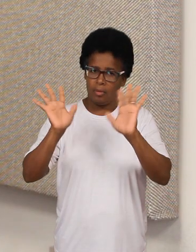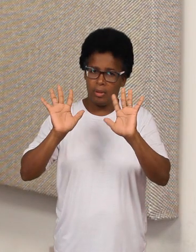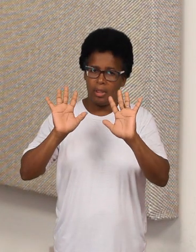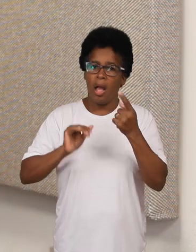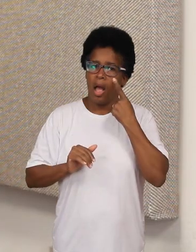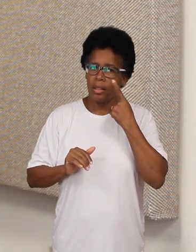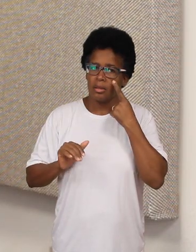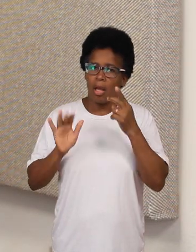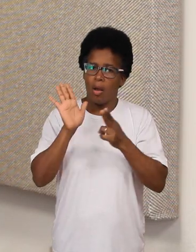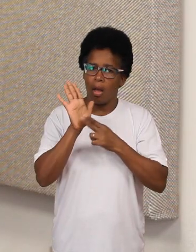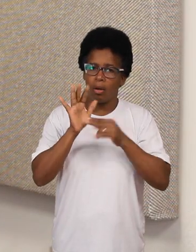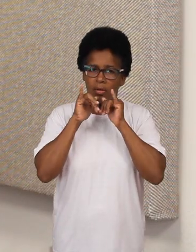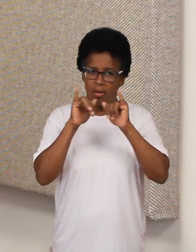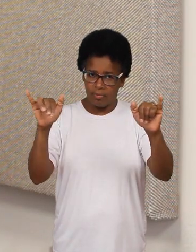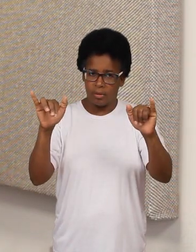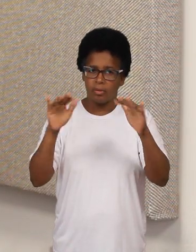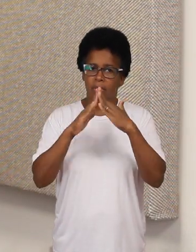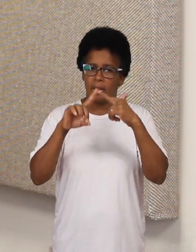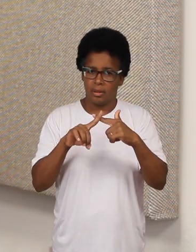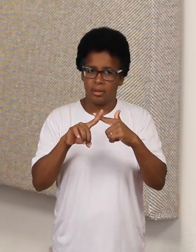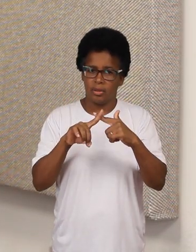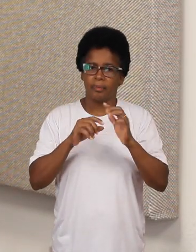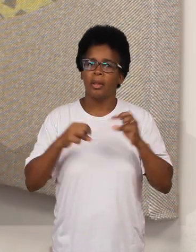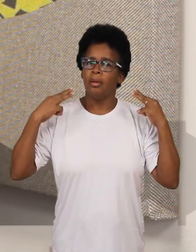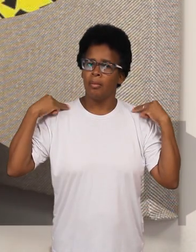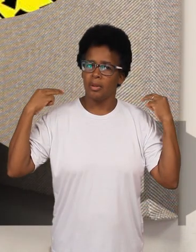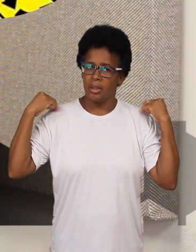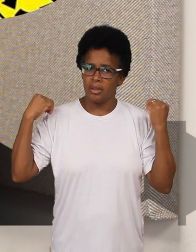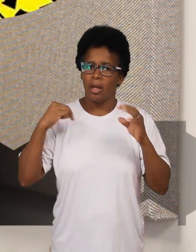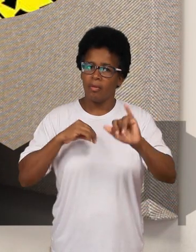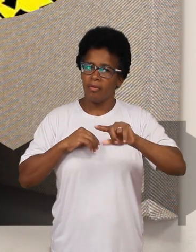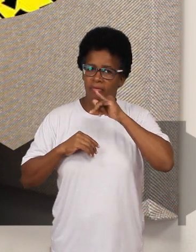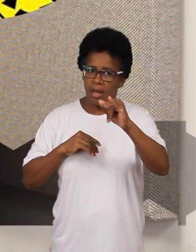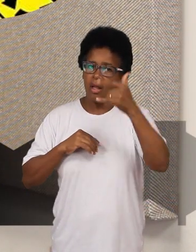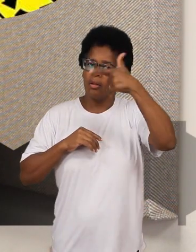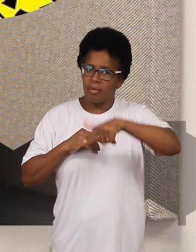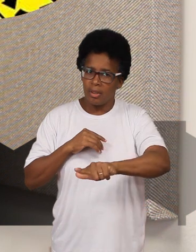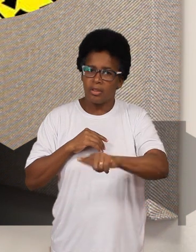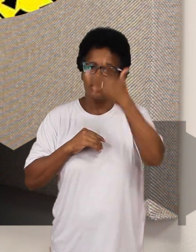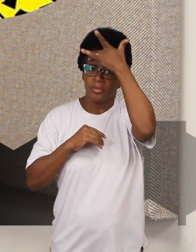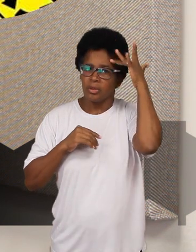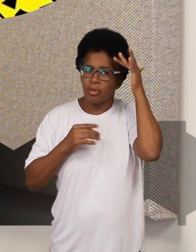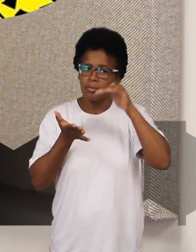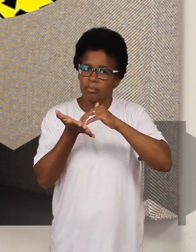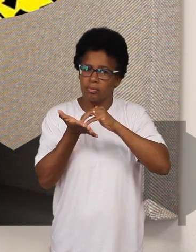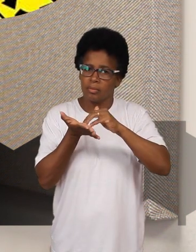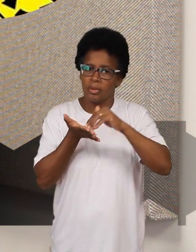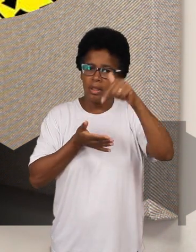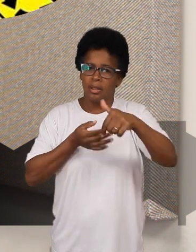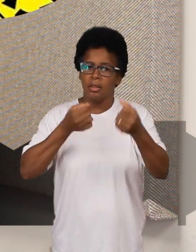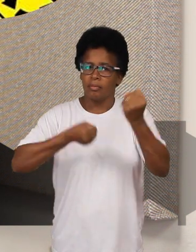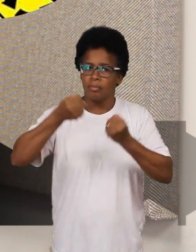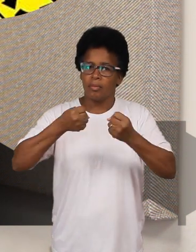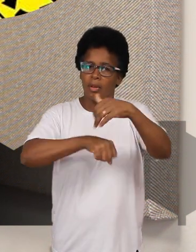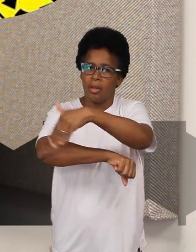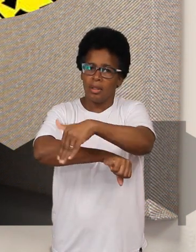Olá, confira agora os principais avisos paroquiais. Motoristas, reforçamos a informação de que a Secretaria